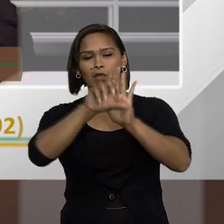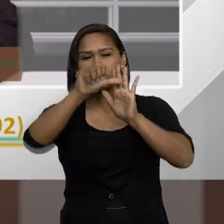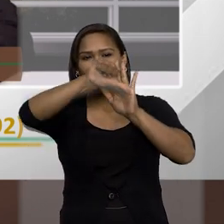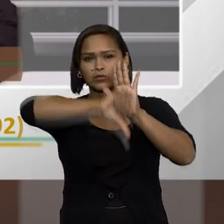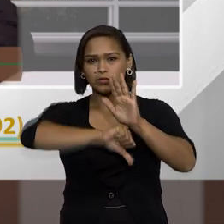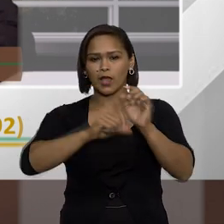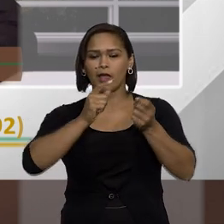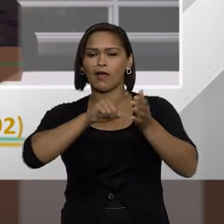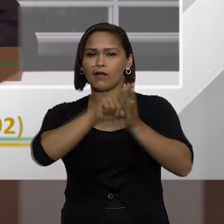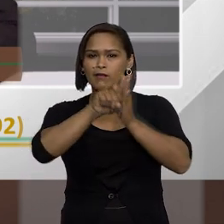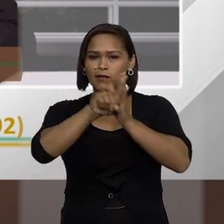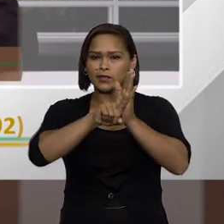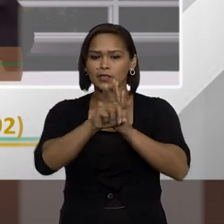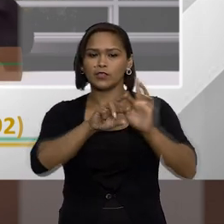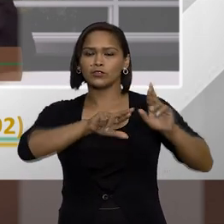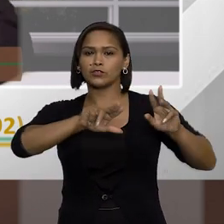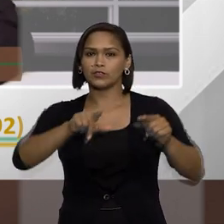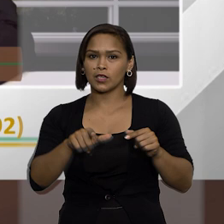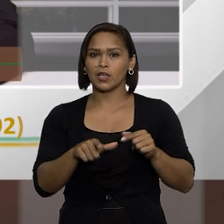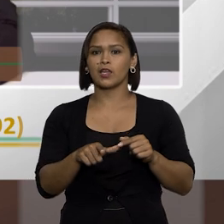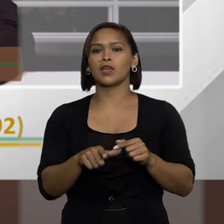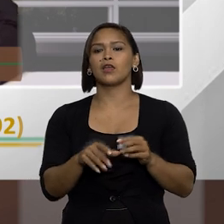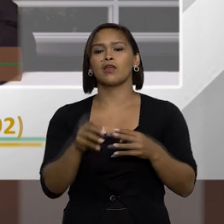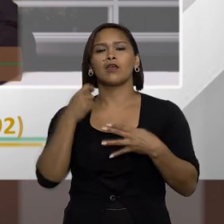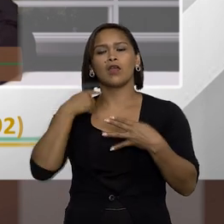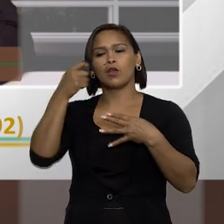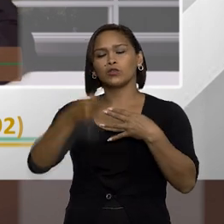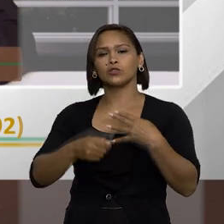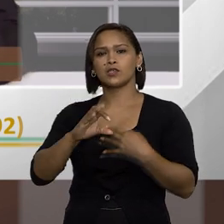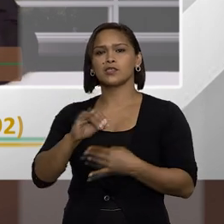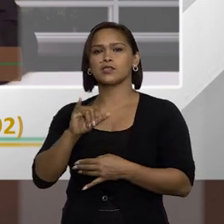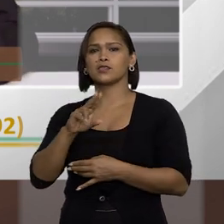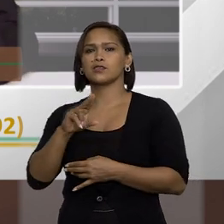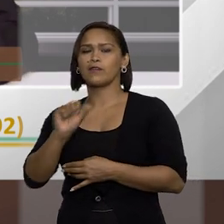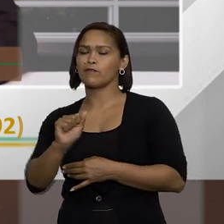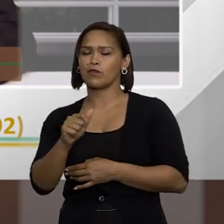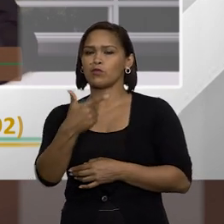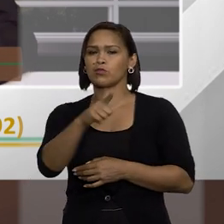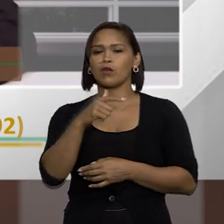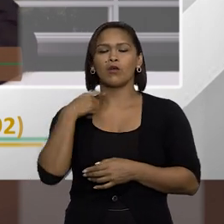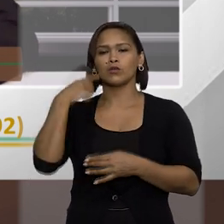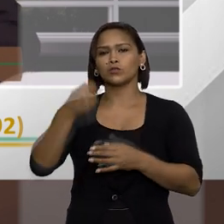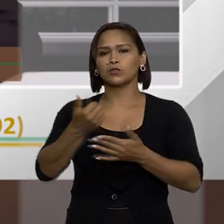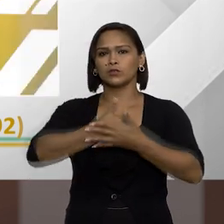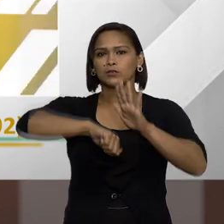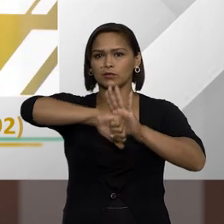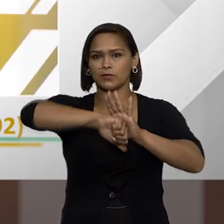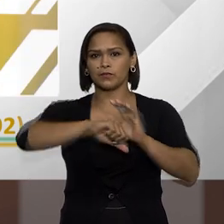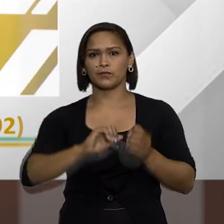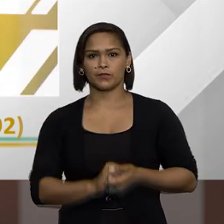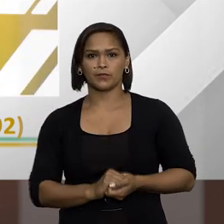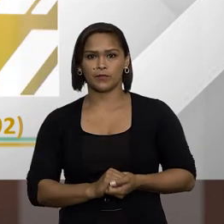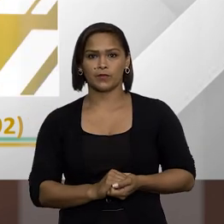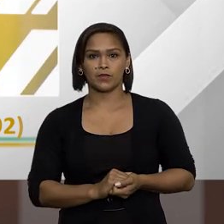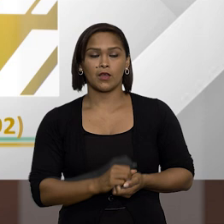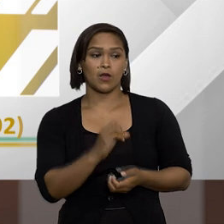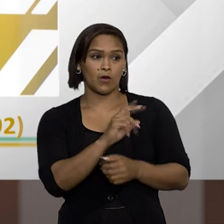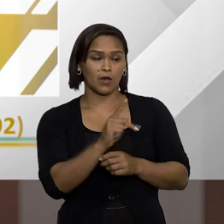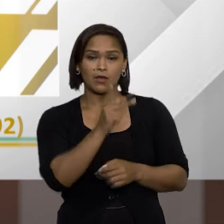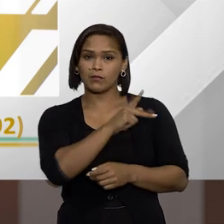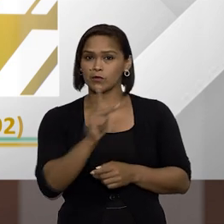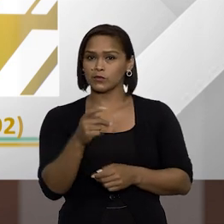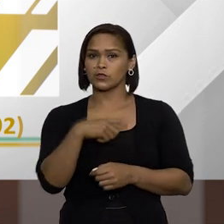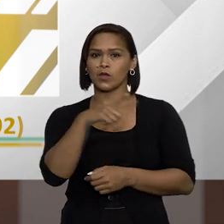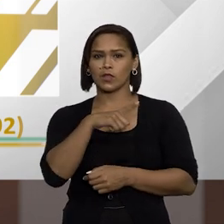é analisada numa esfera diferenciada. Tanto que é um juiz cível que julga a ação de improbidade, não é juiz criminal. Ok, professor Thalios.